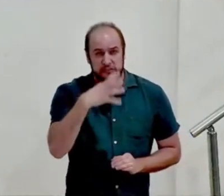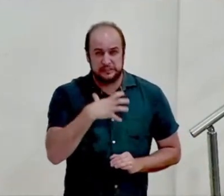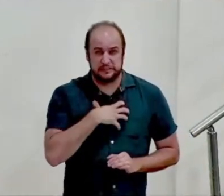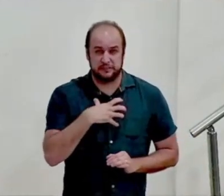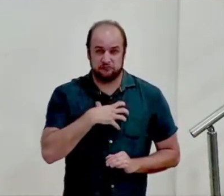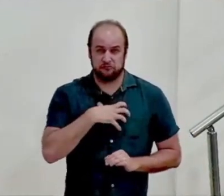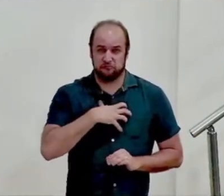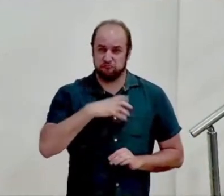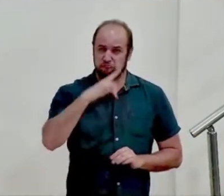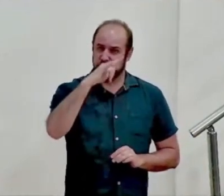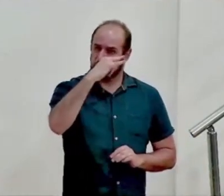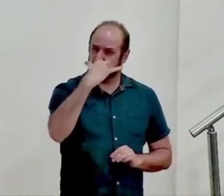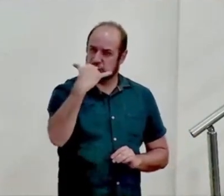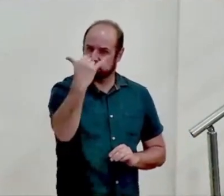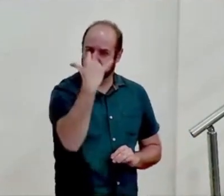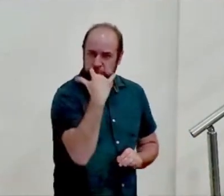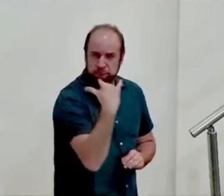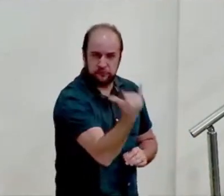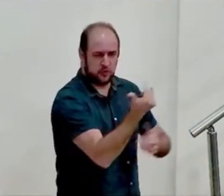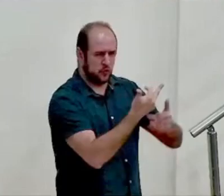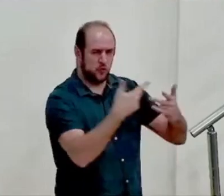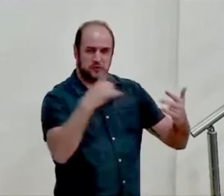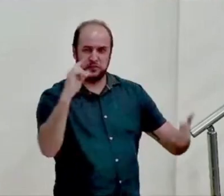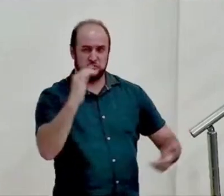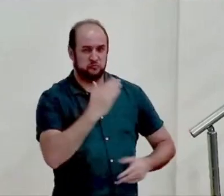por algo que Deus não aprova